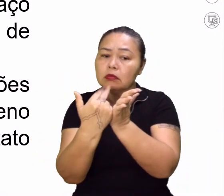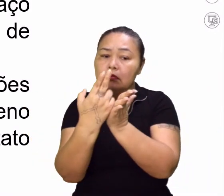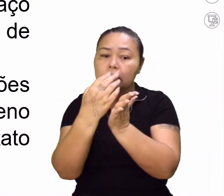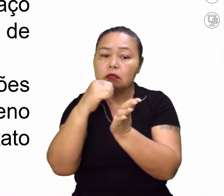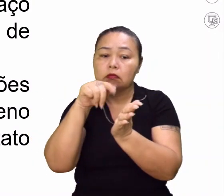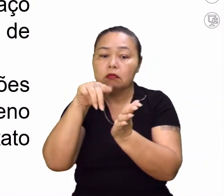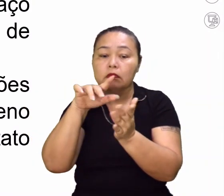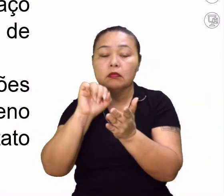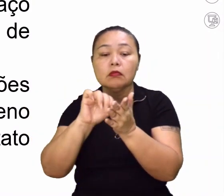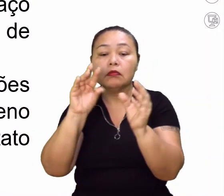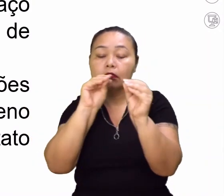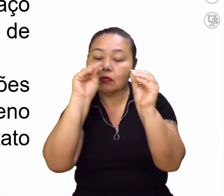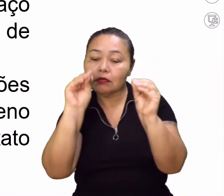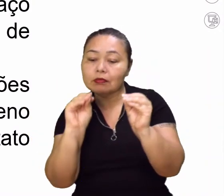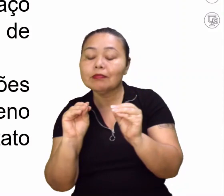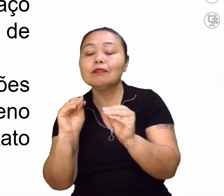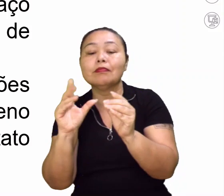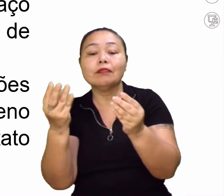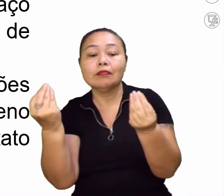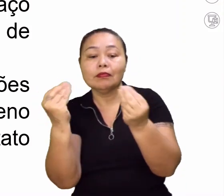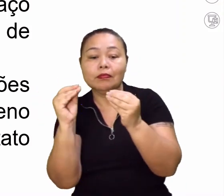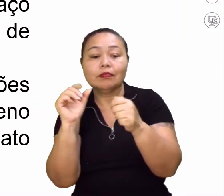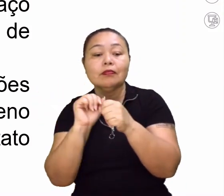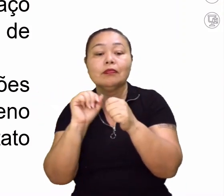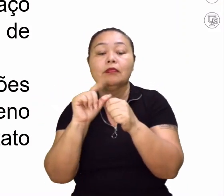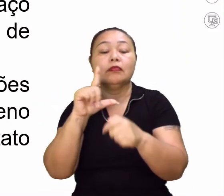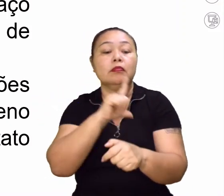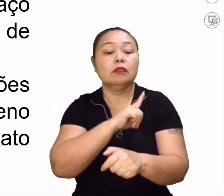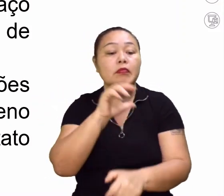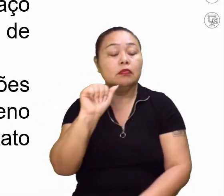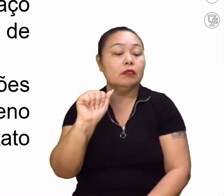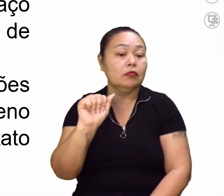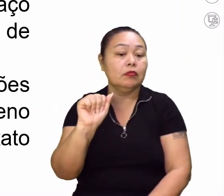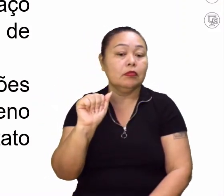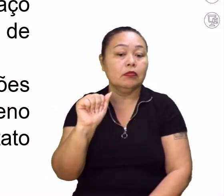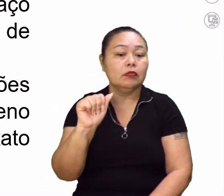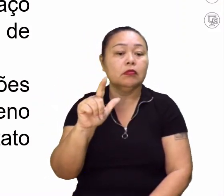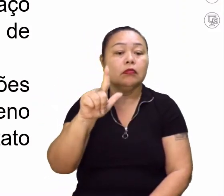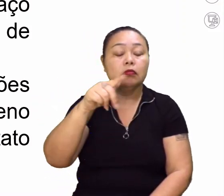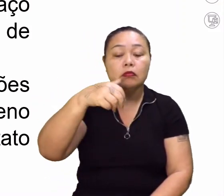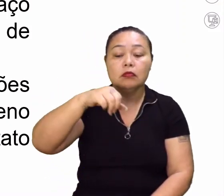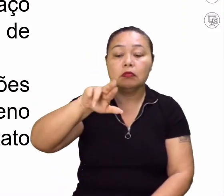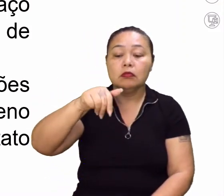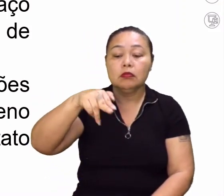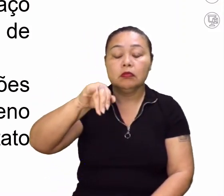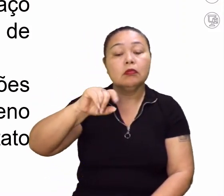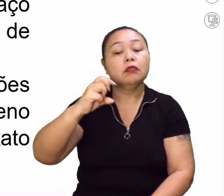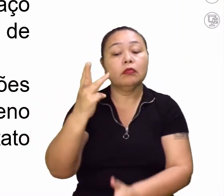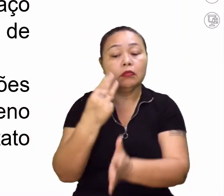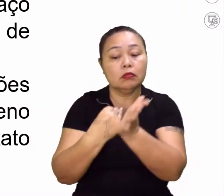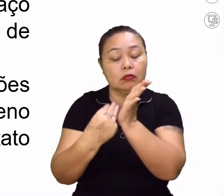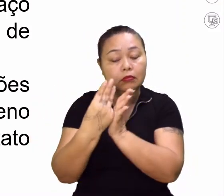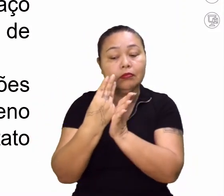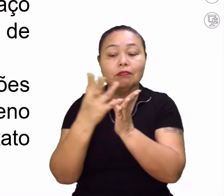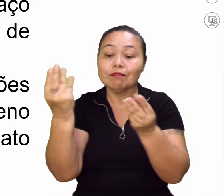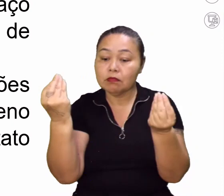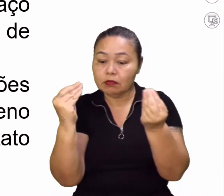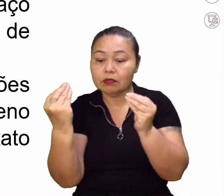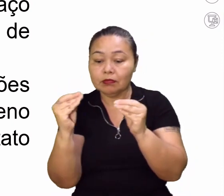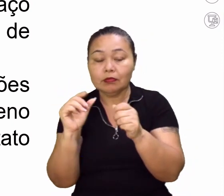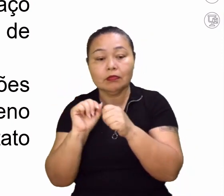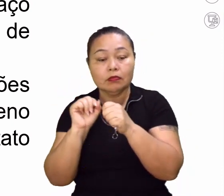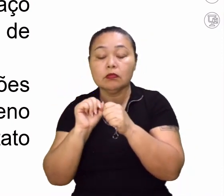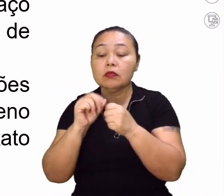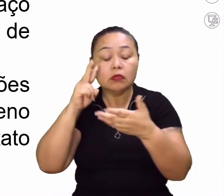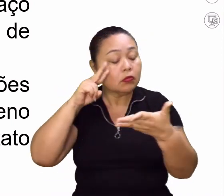Croquis são esquemas gráficos que... Ah, eu não sabia o que era um Croquis, mas tinha um mapa lá falando... Aquela representação de Croquis, né? Então,